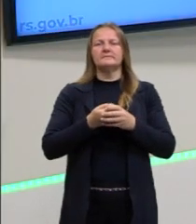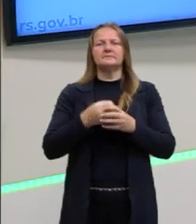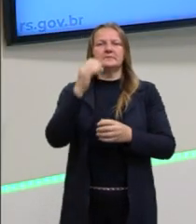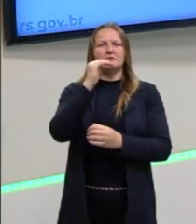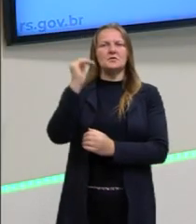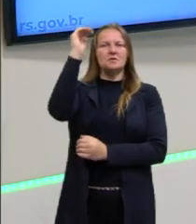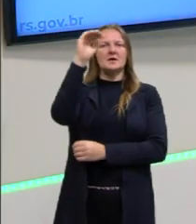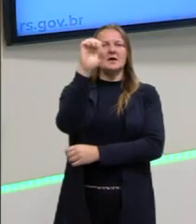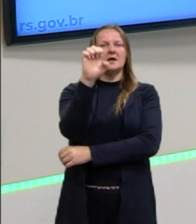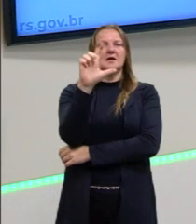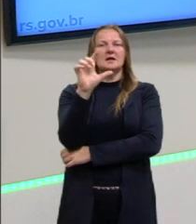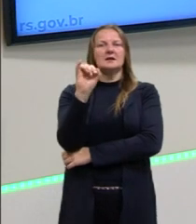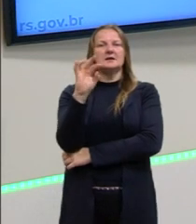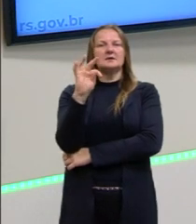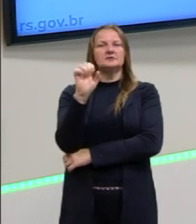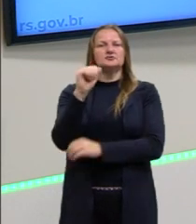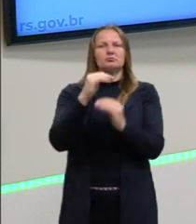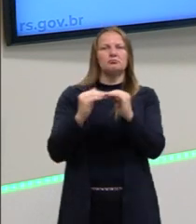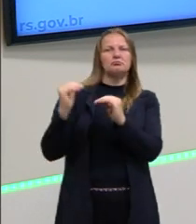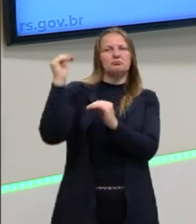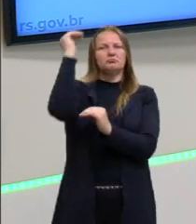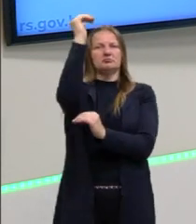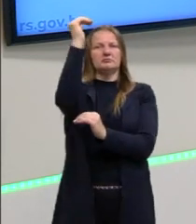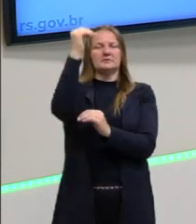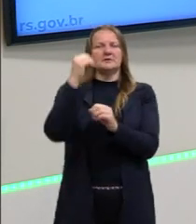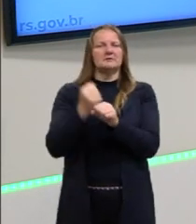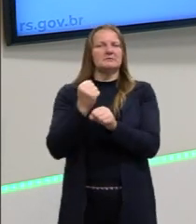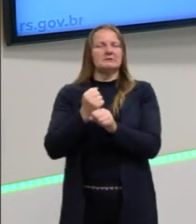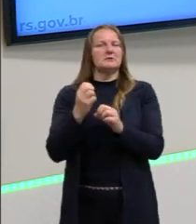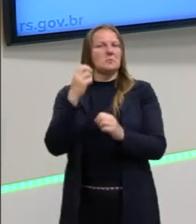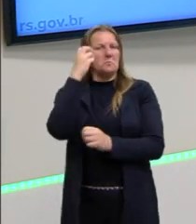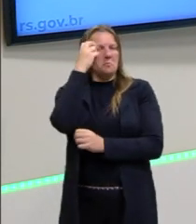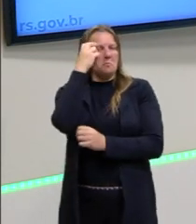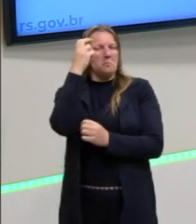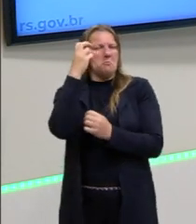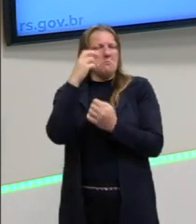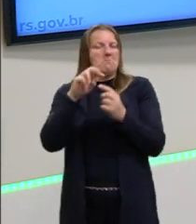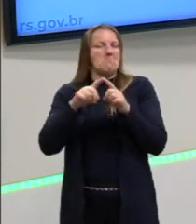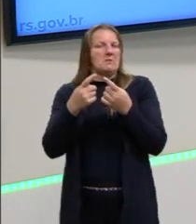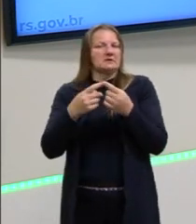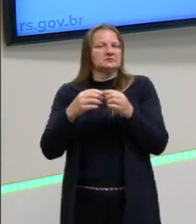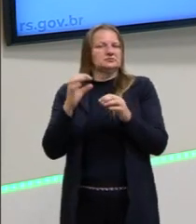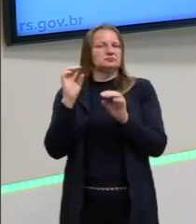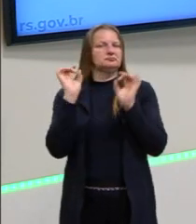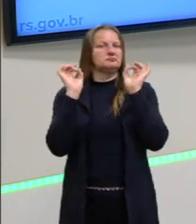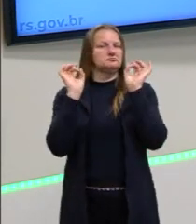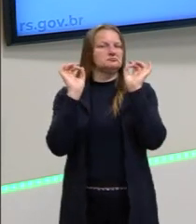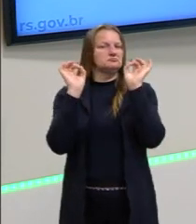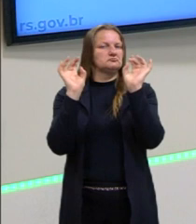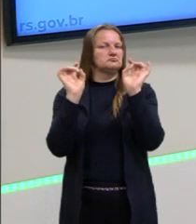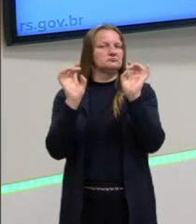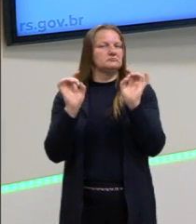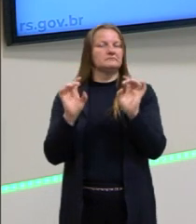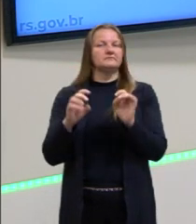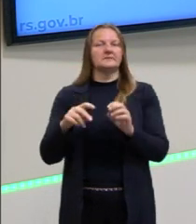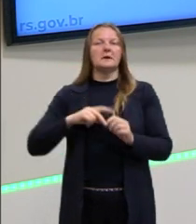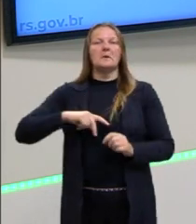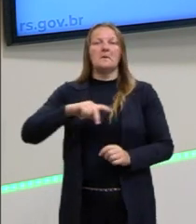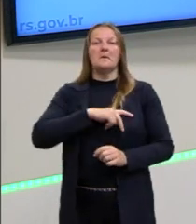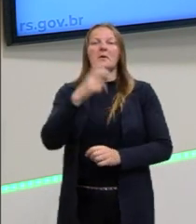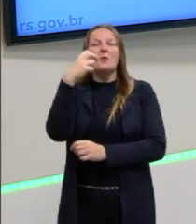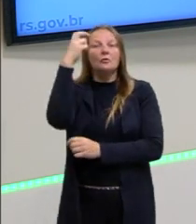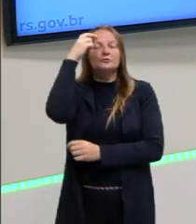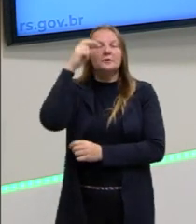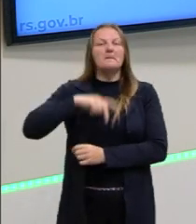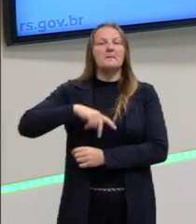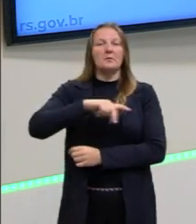cultura, uma produção mais rebuscada, refinada, e etc e tal, né? A cultura popular é uma cultura